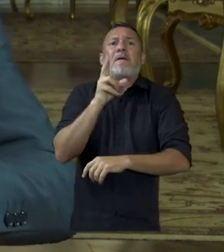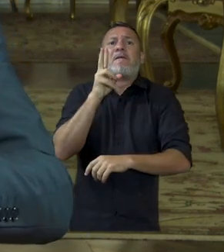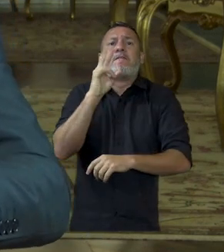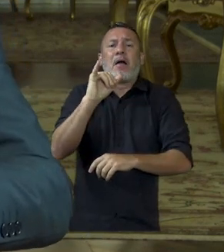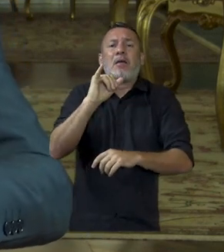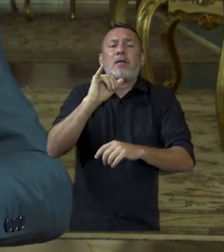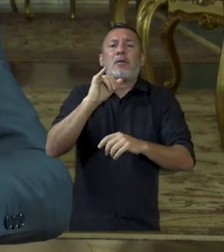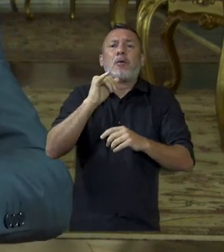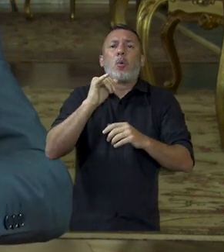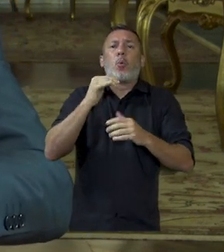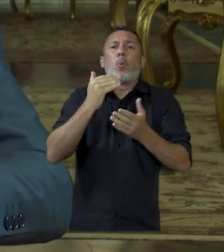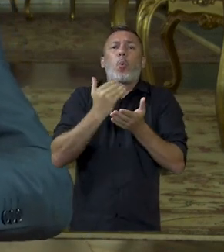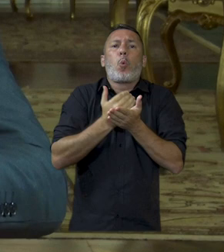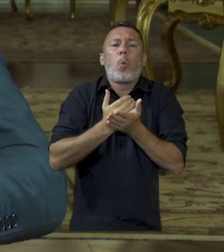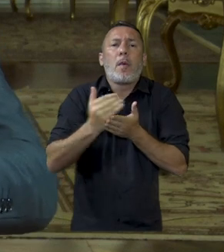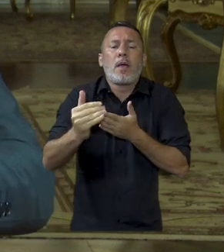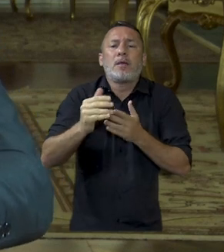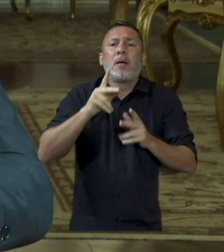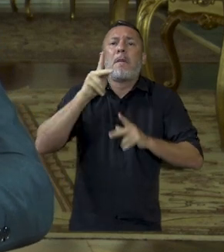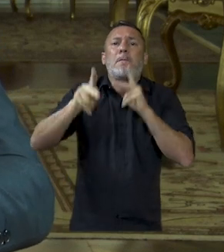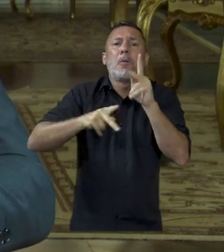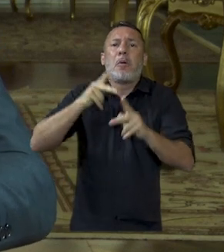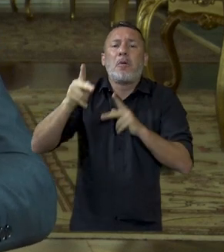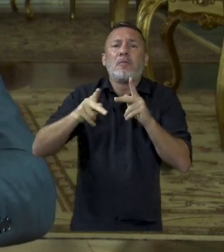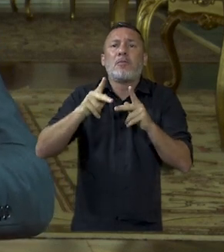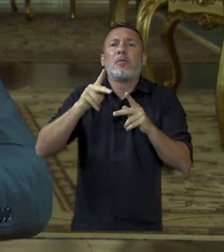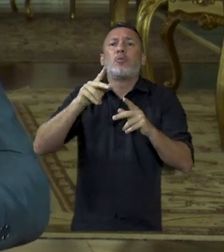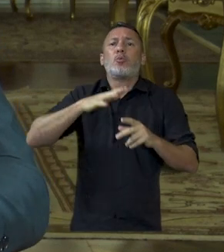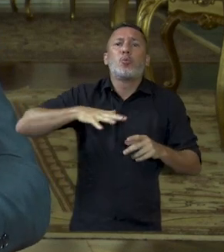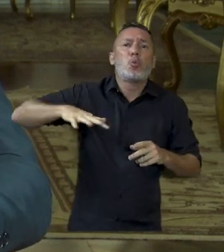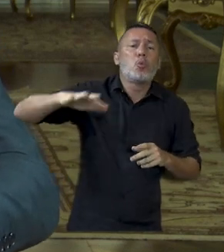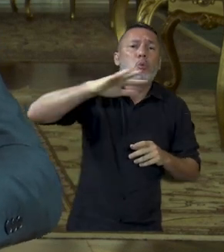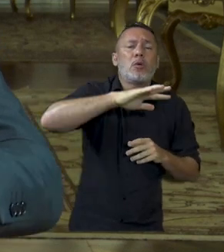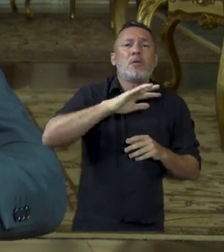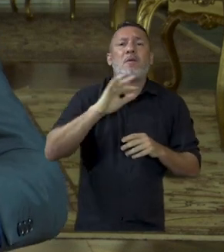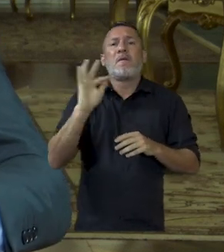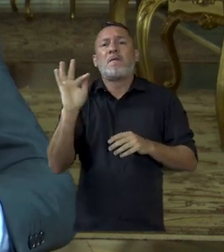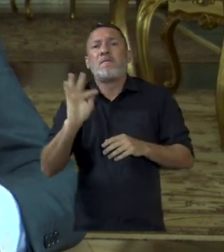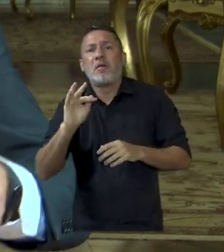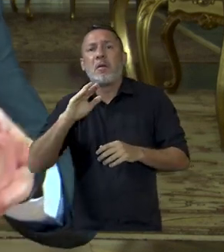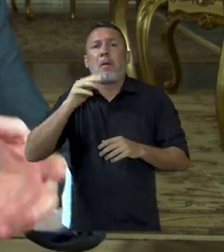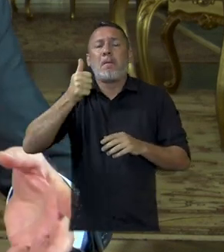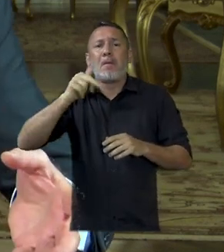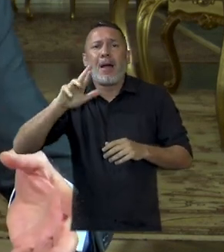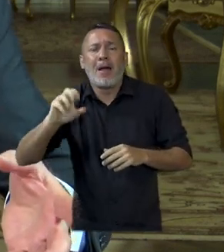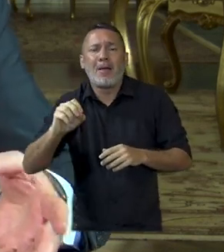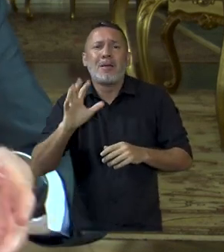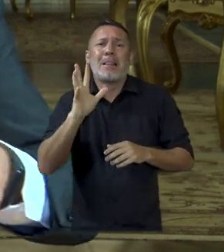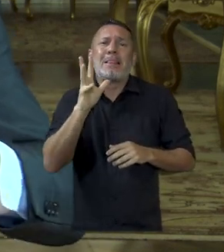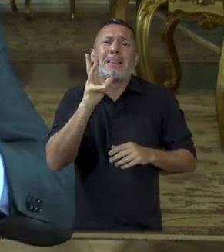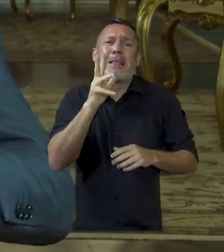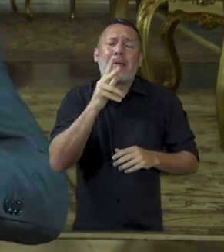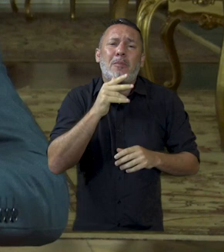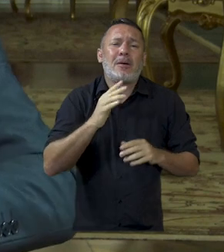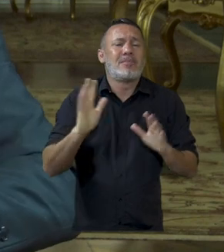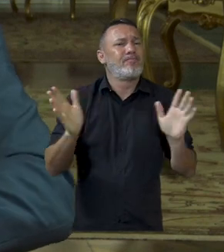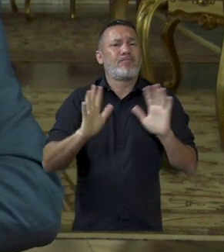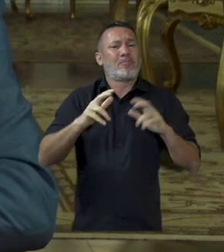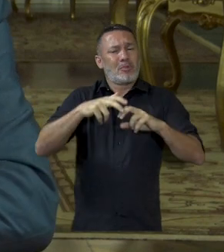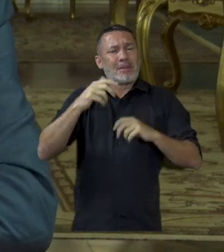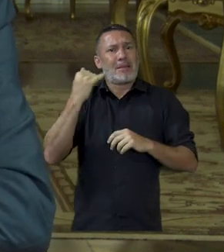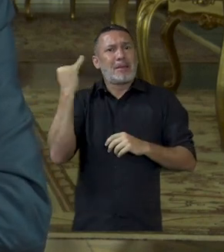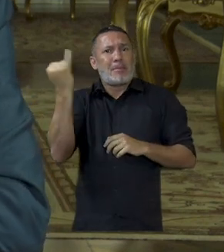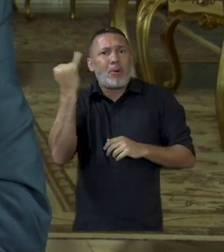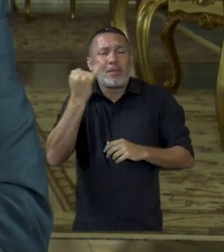começará a chegar a vacina até os brasileiros no final de fevereiro e início de março. Então, é importante